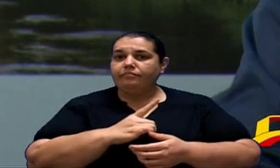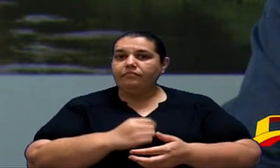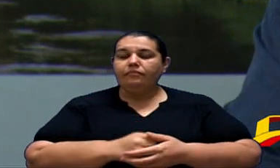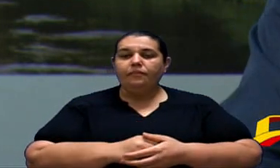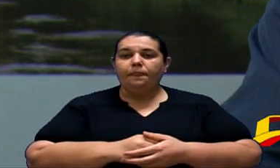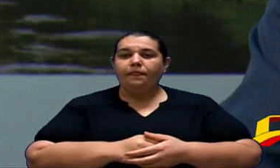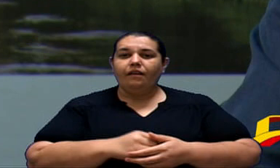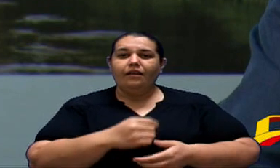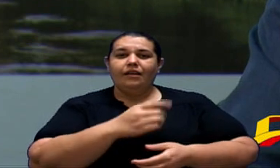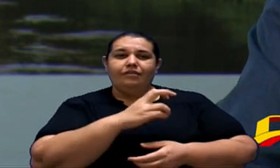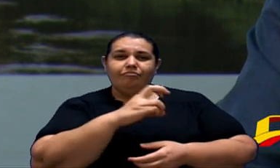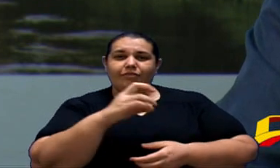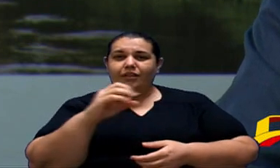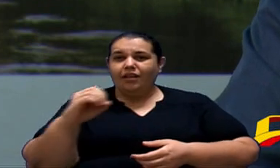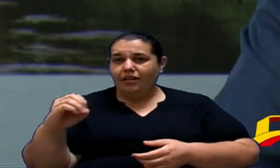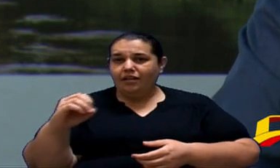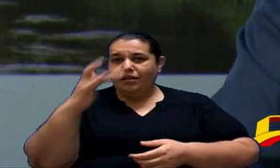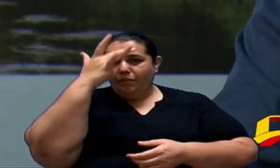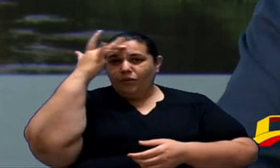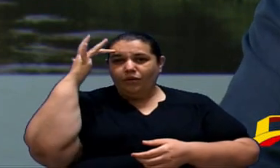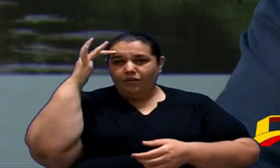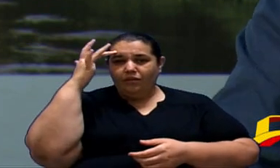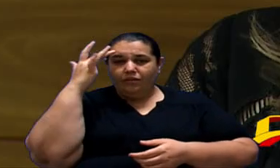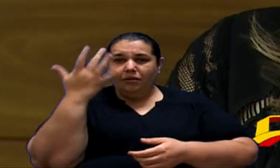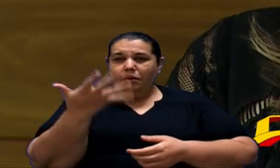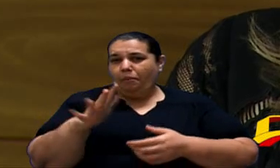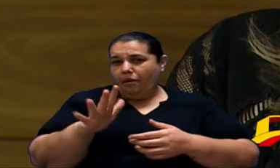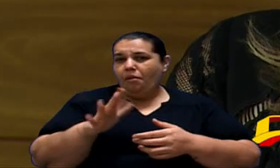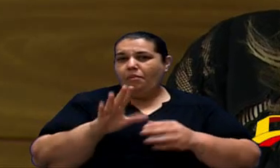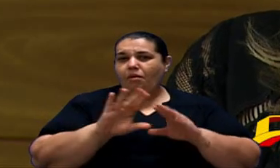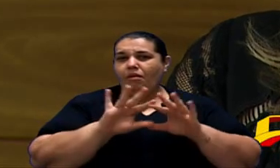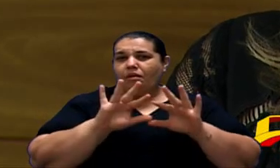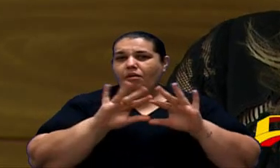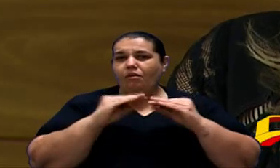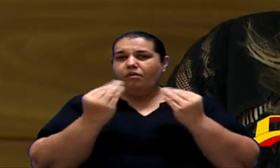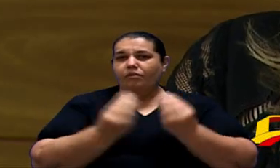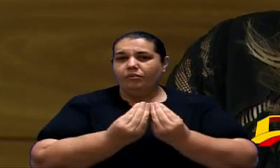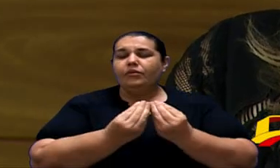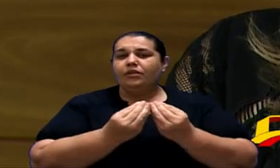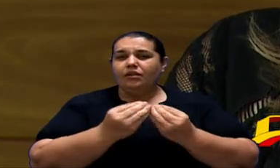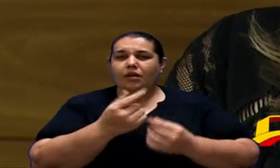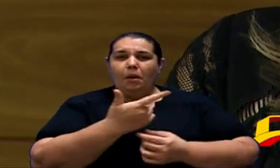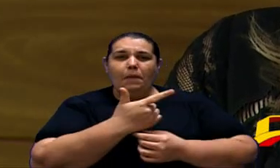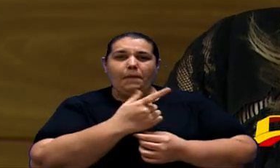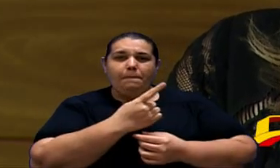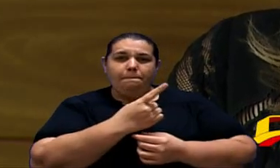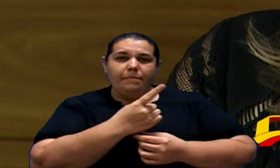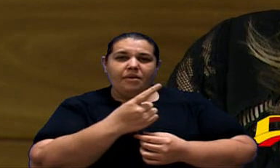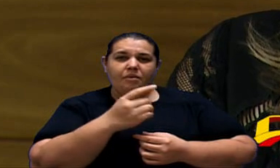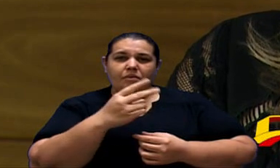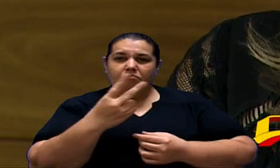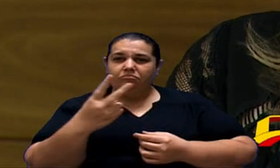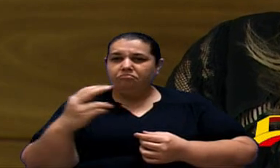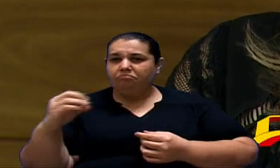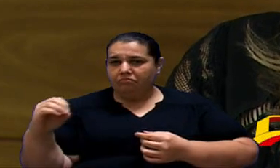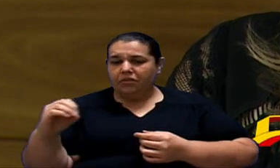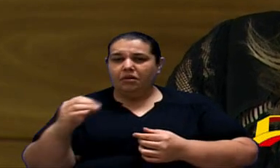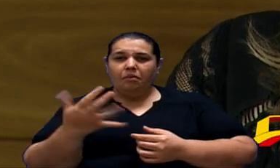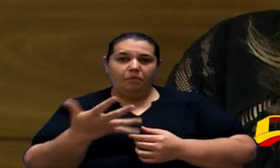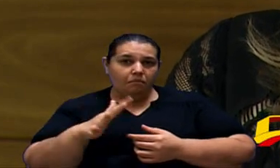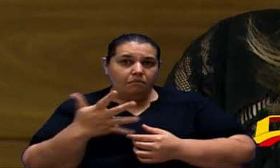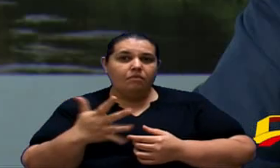Essas 500 Pessoas Atingem Entre familiares E todos De 1.200 Vai para Umas